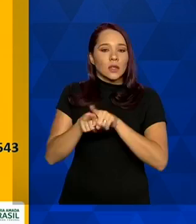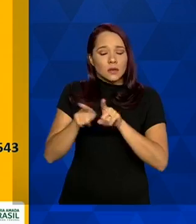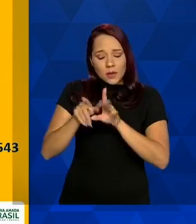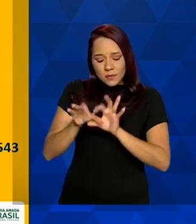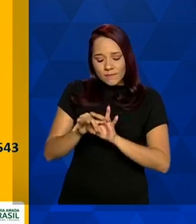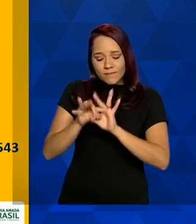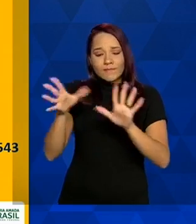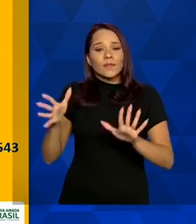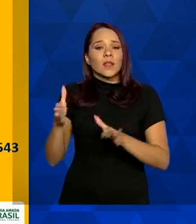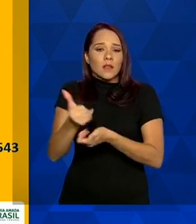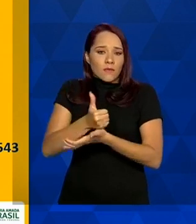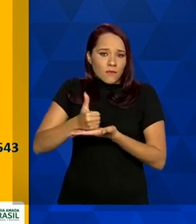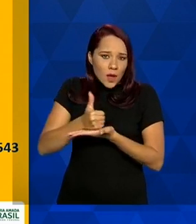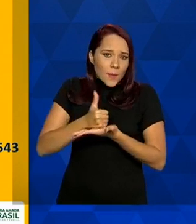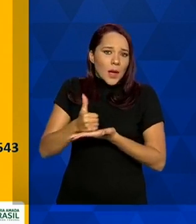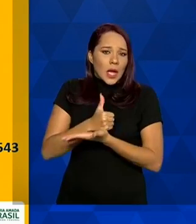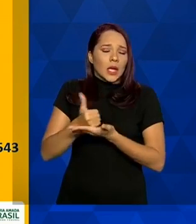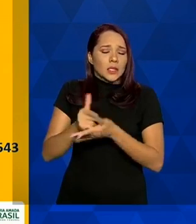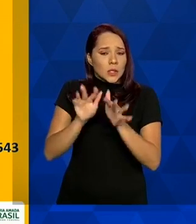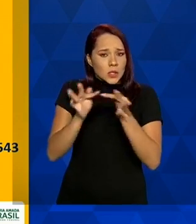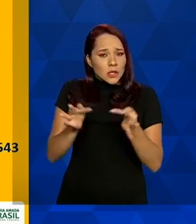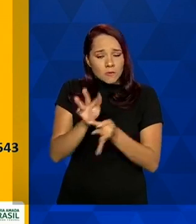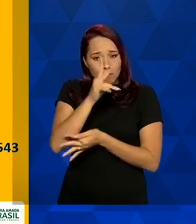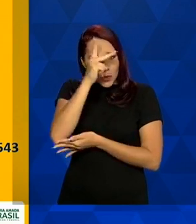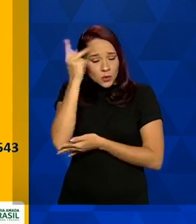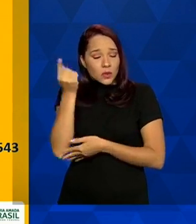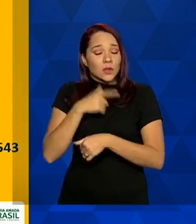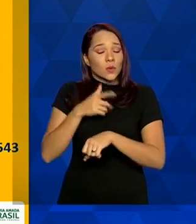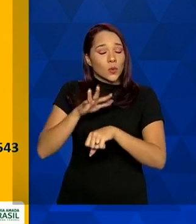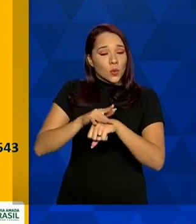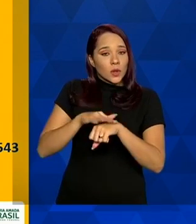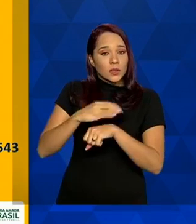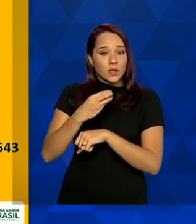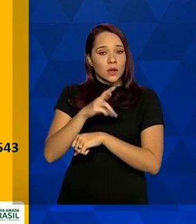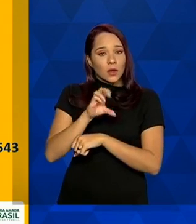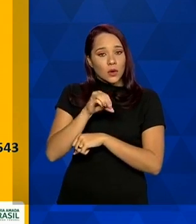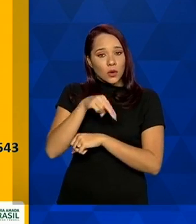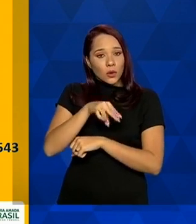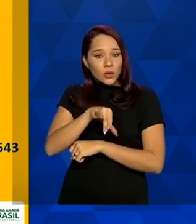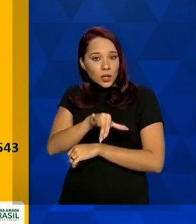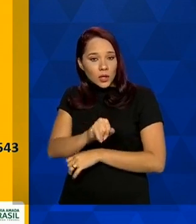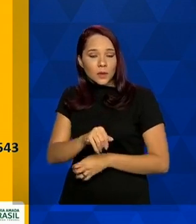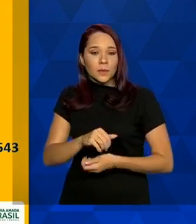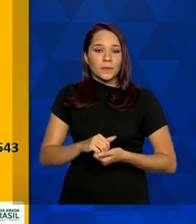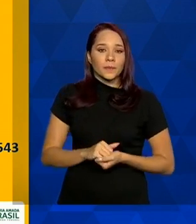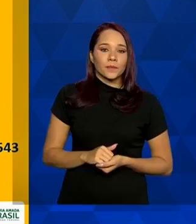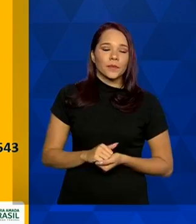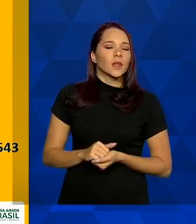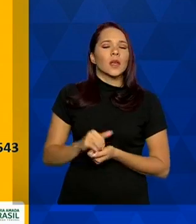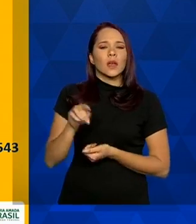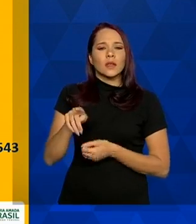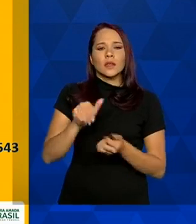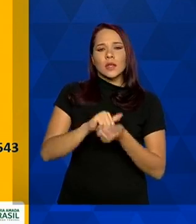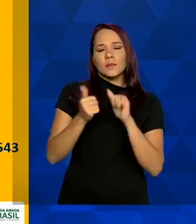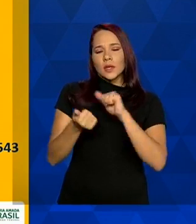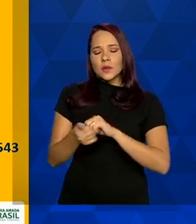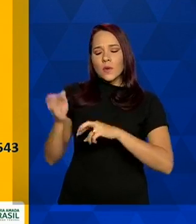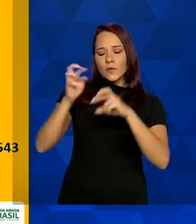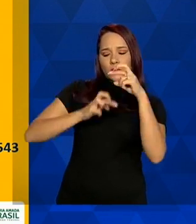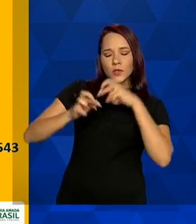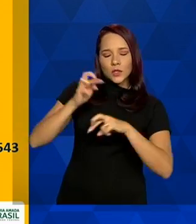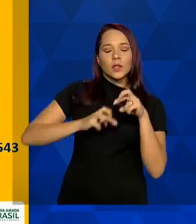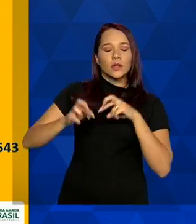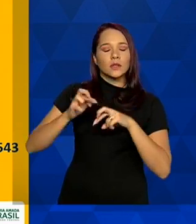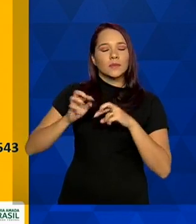medicamentos da farmácia básica para os crônicos e todas as demais necessidades. A imunização e essa articulação com a vigilância e